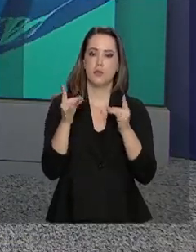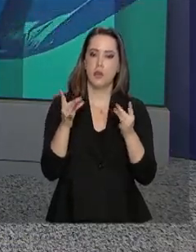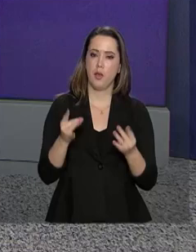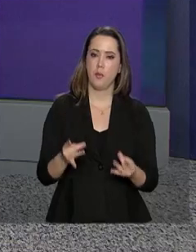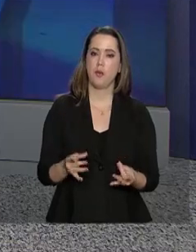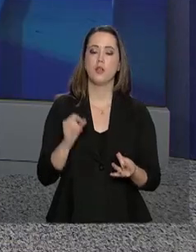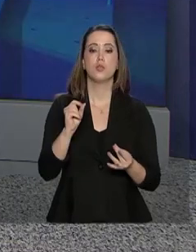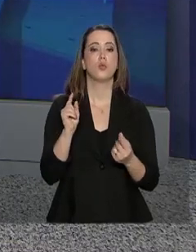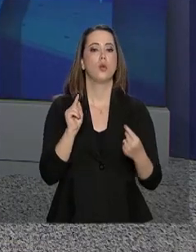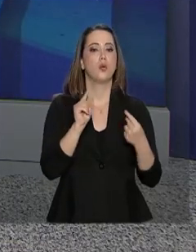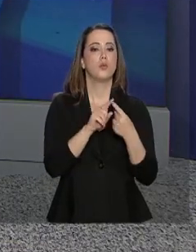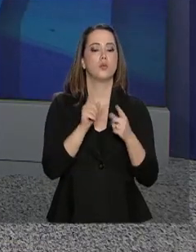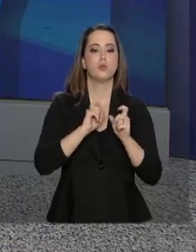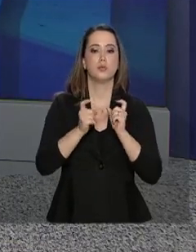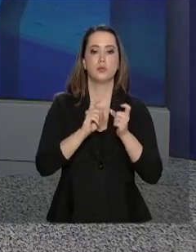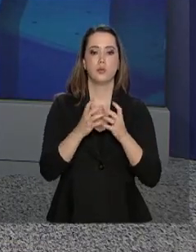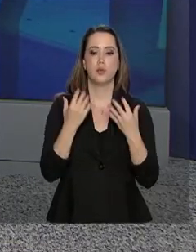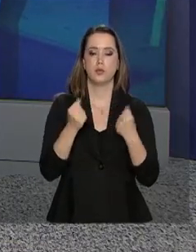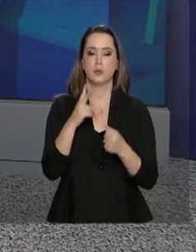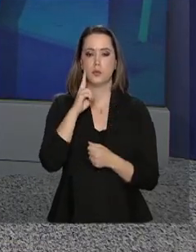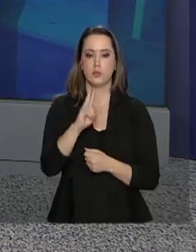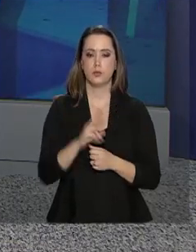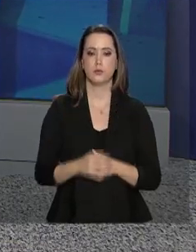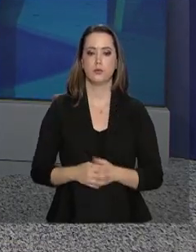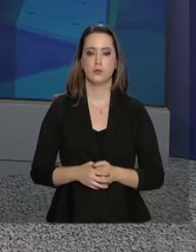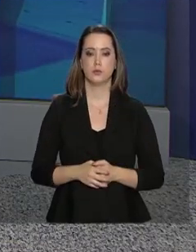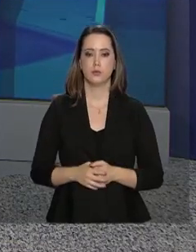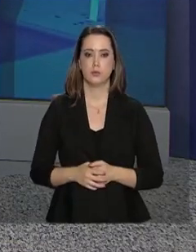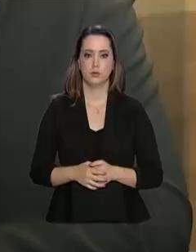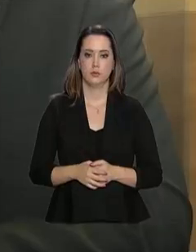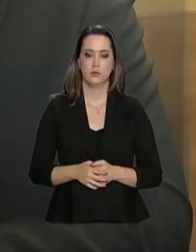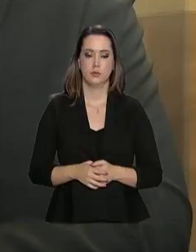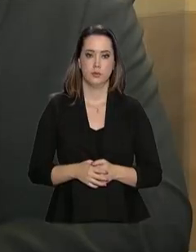sobre as metas da sua gestão. Vamos acompanhar um trecho.